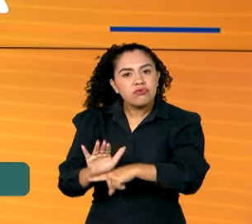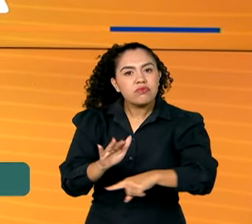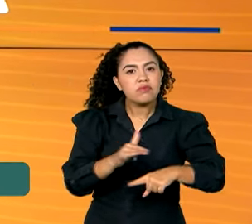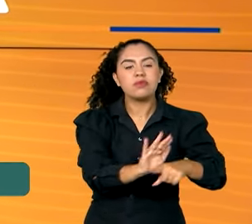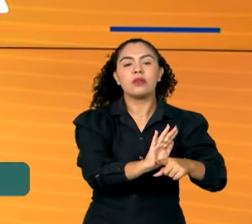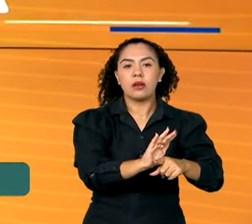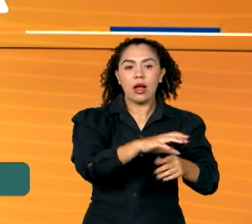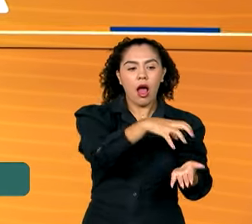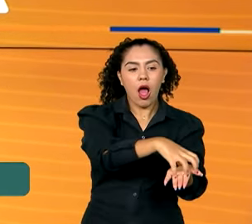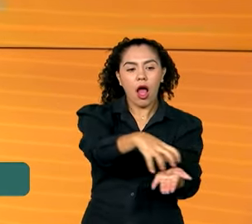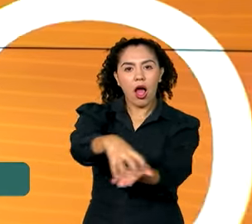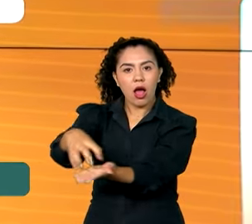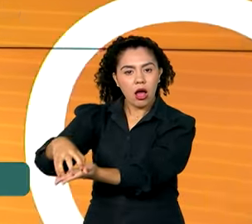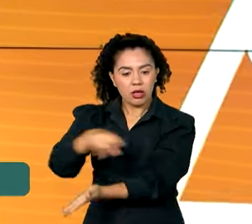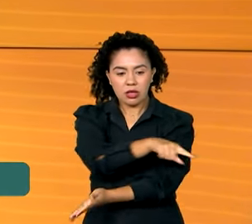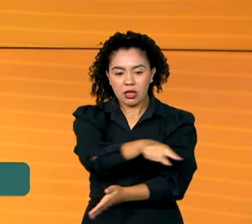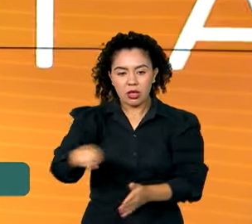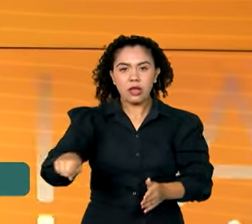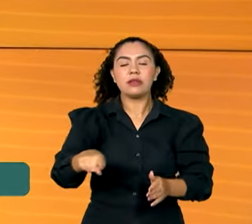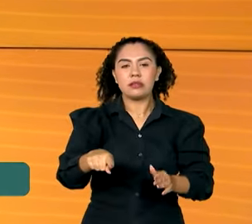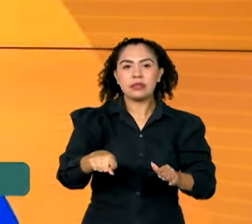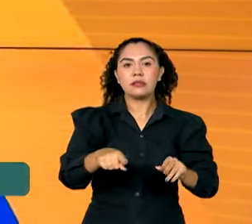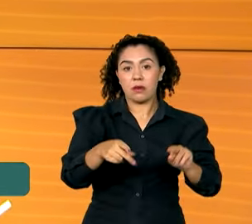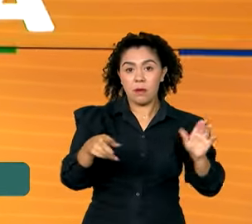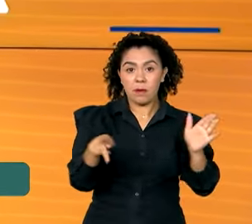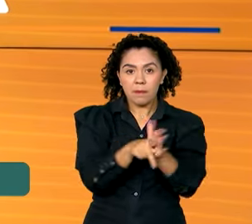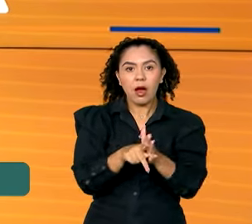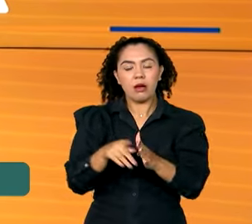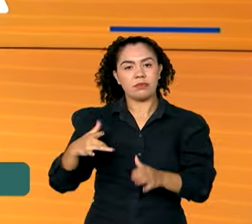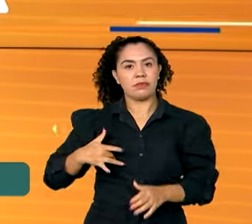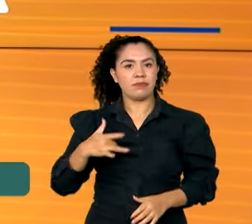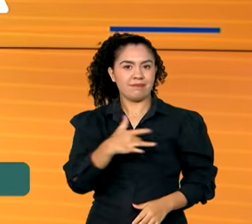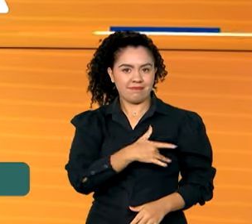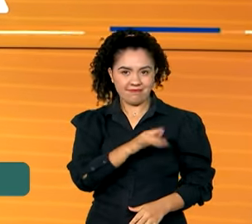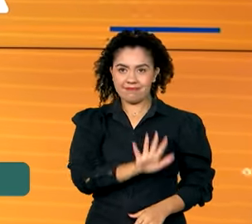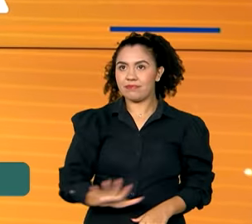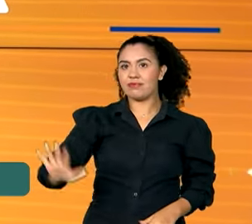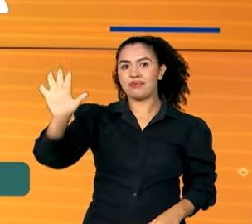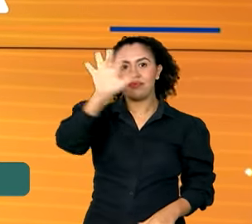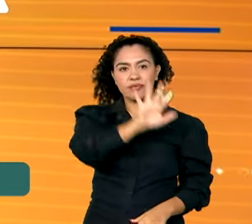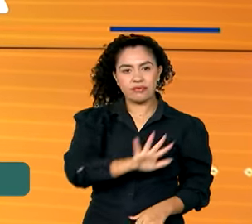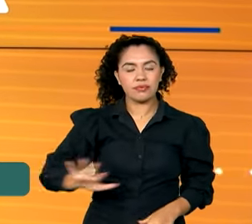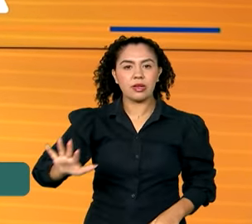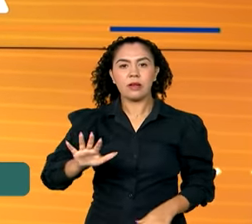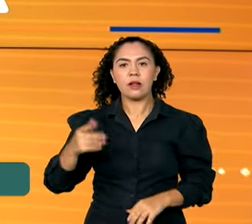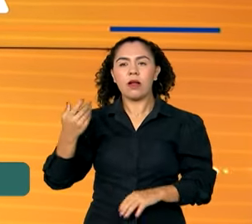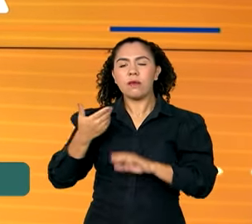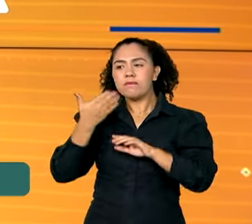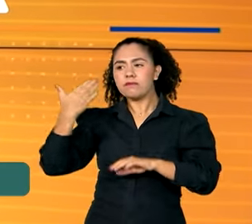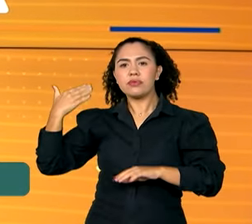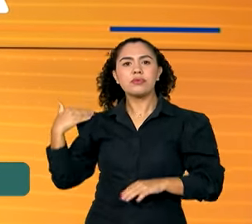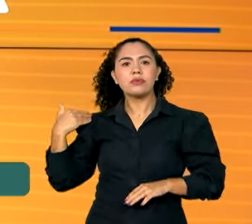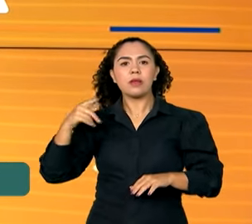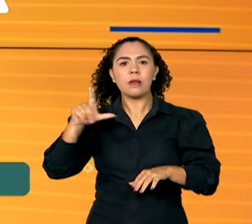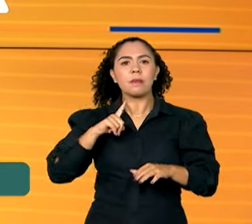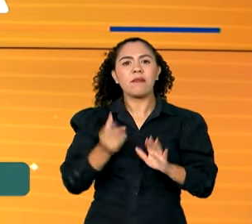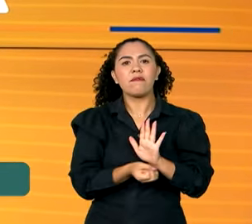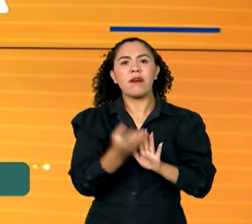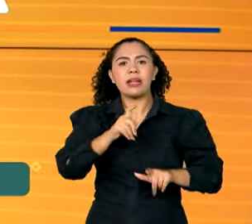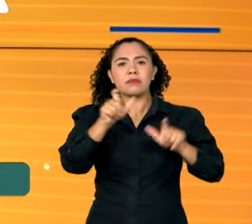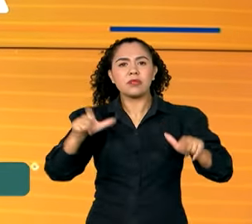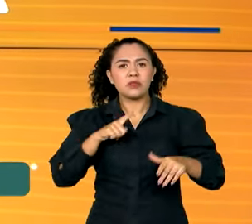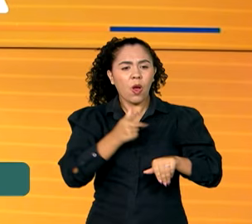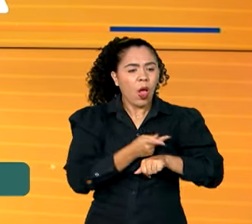pronto atendimento e nas unidades básicas de saúde de todo o país. Nos últimos dias, teve um aumento na procura de consultas de pessoas com